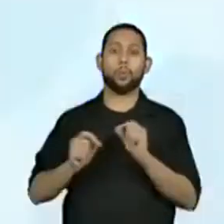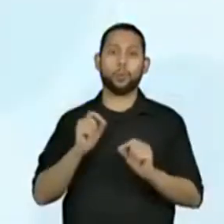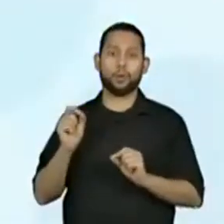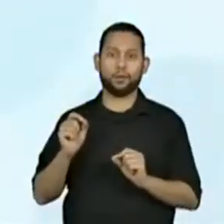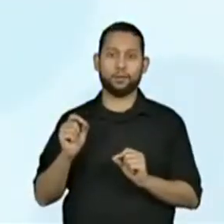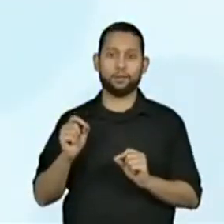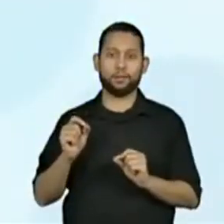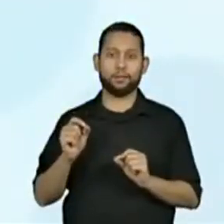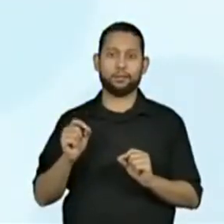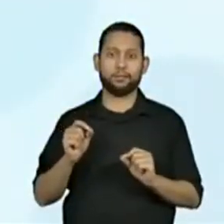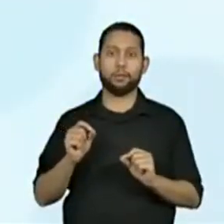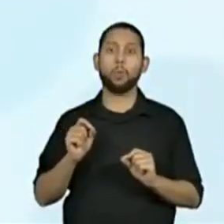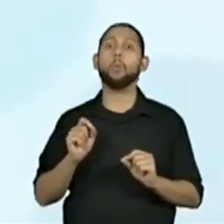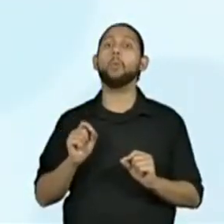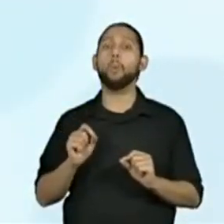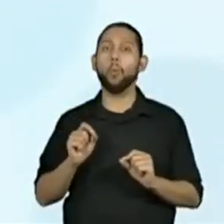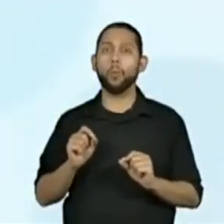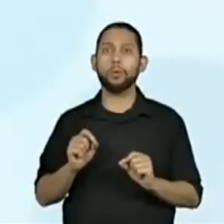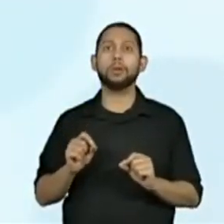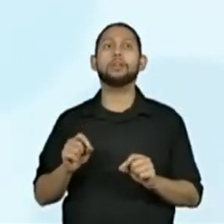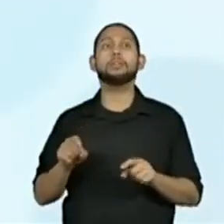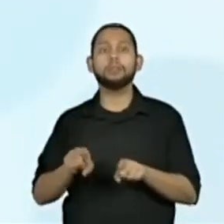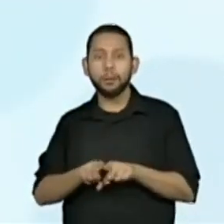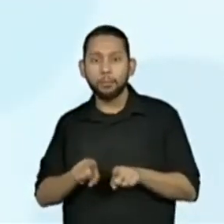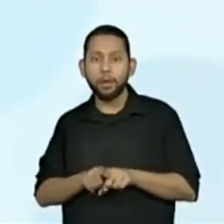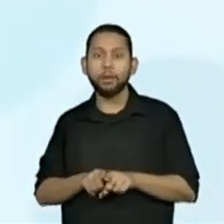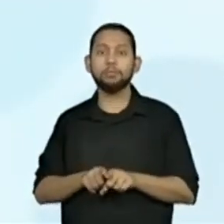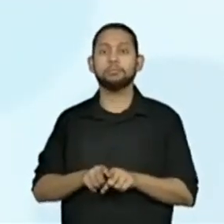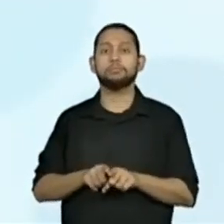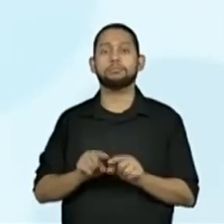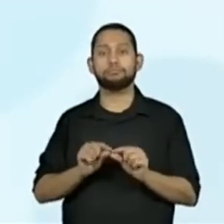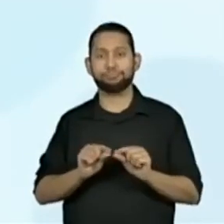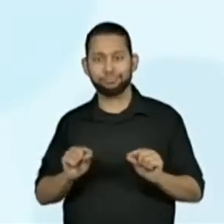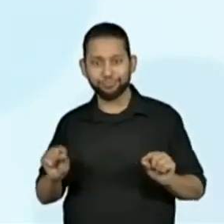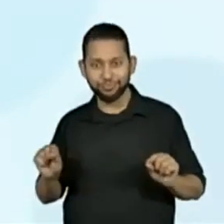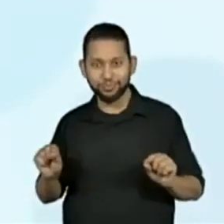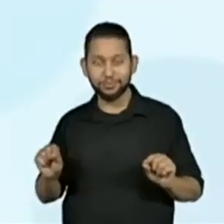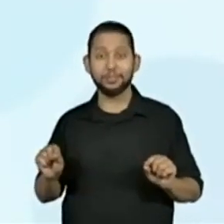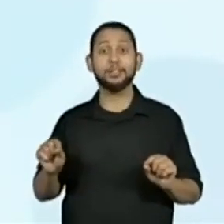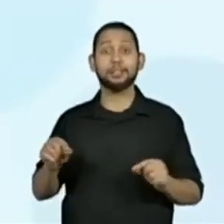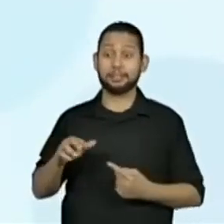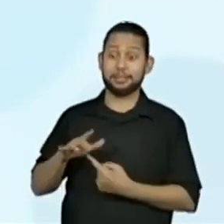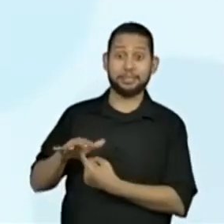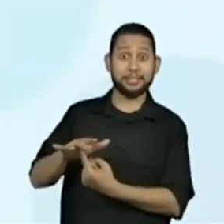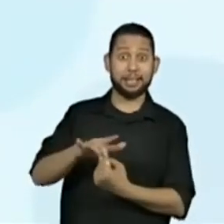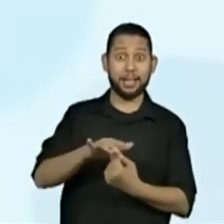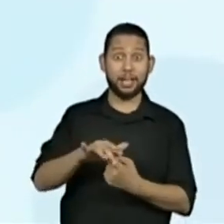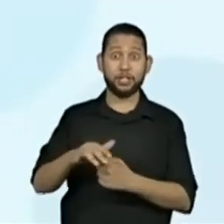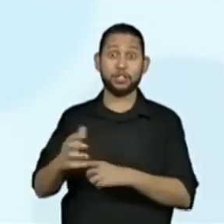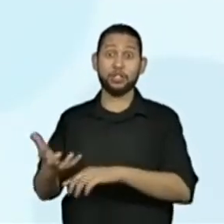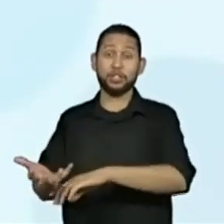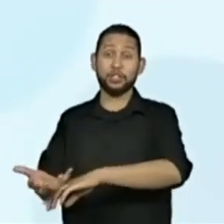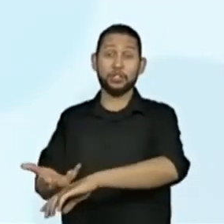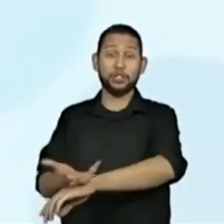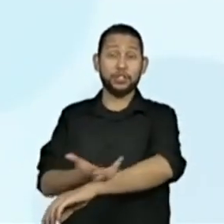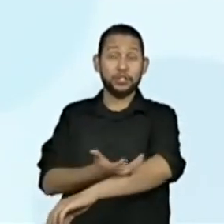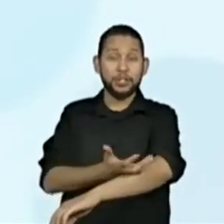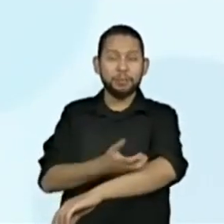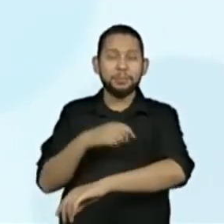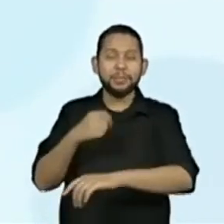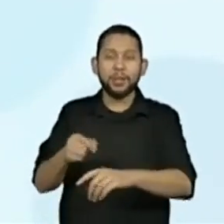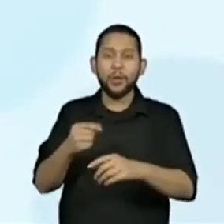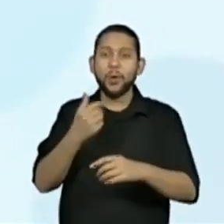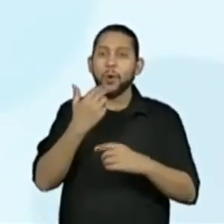pontinho, as pontinho e os jardins das cidades tenham flores e